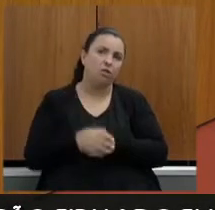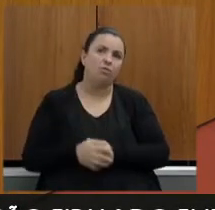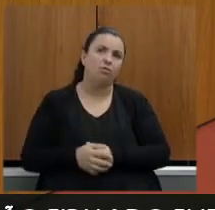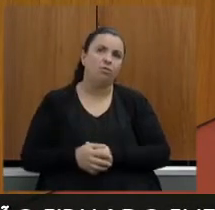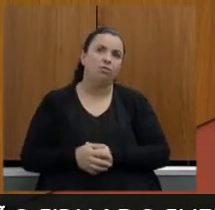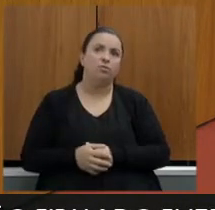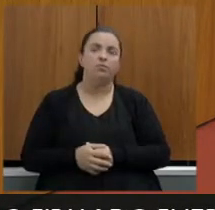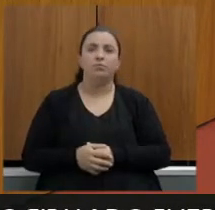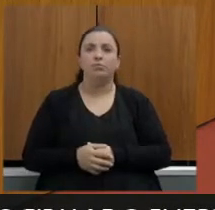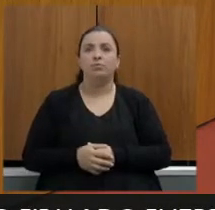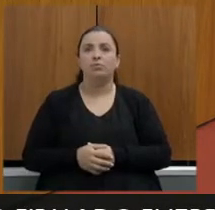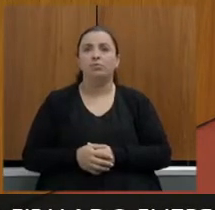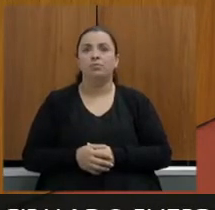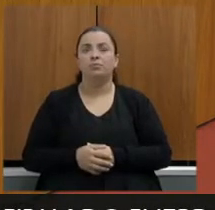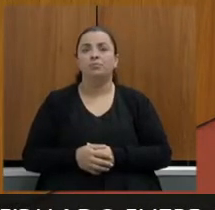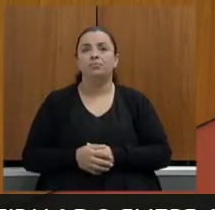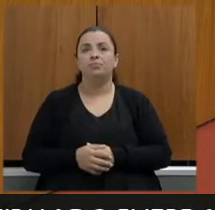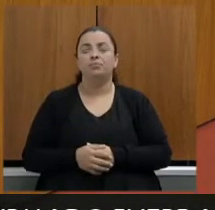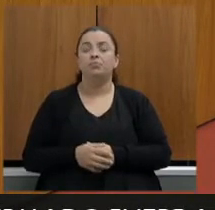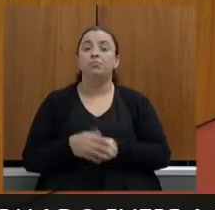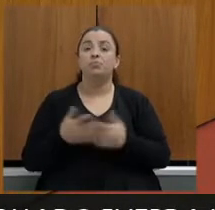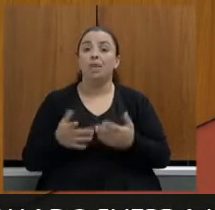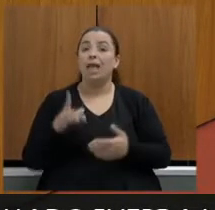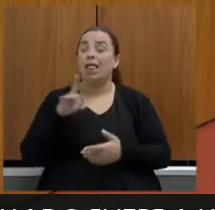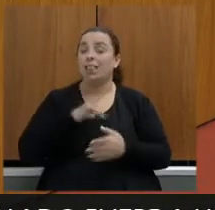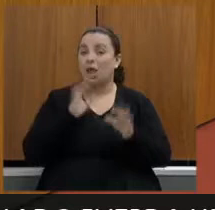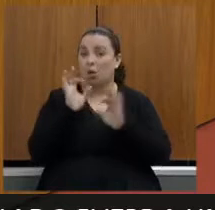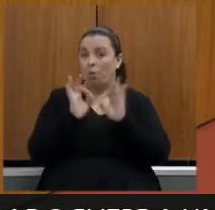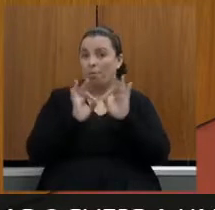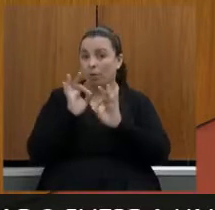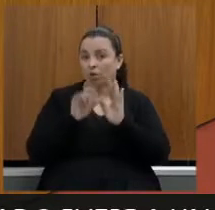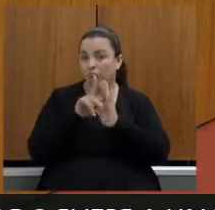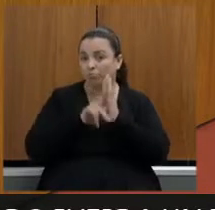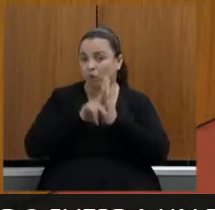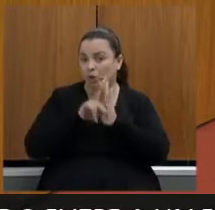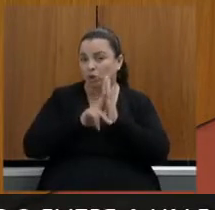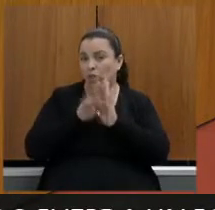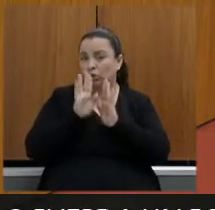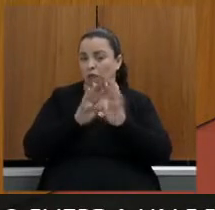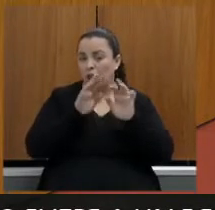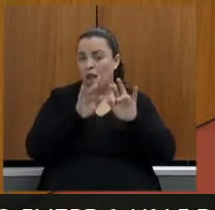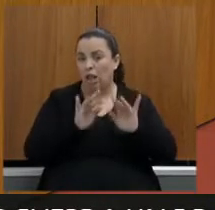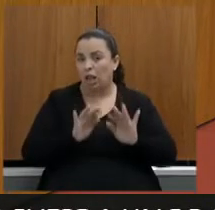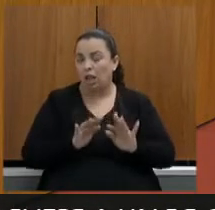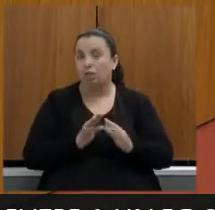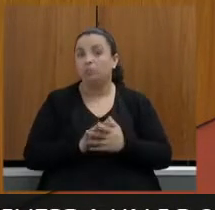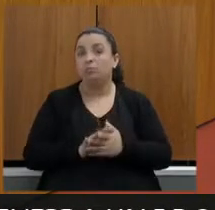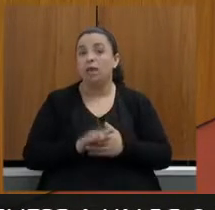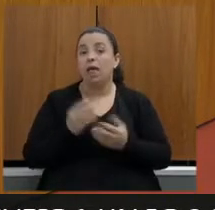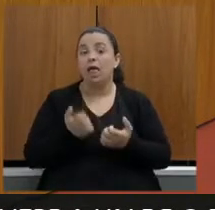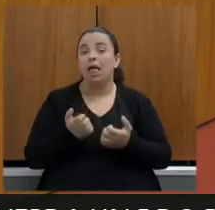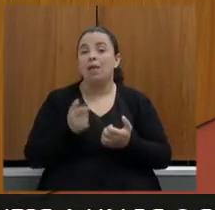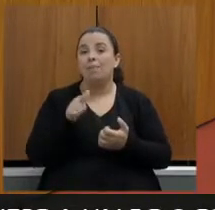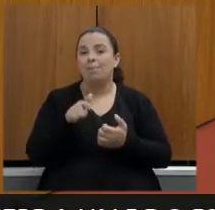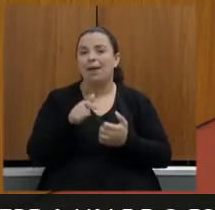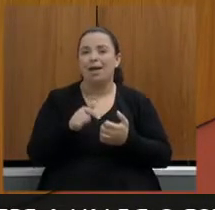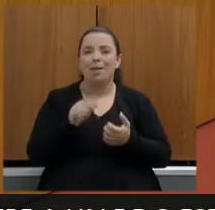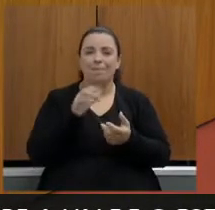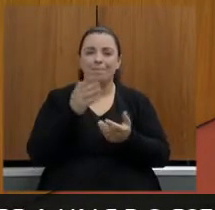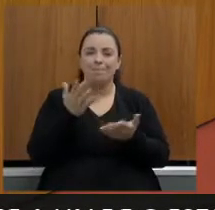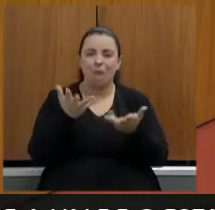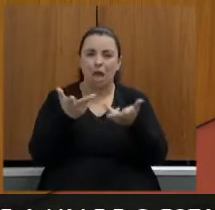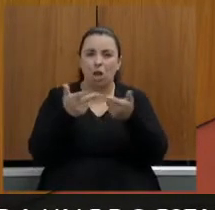só para dizer que nós estamos elaborando o projeto da melhoria integral da MG 040